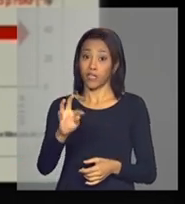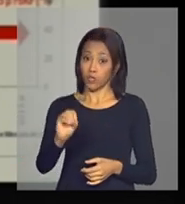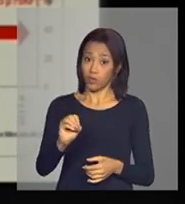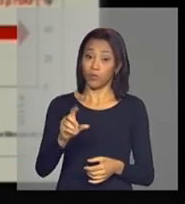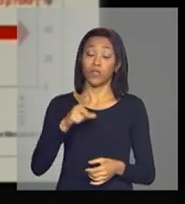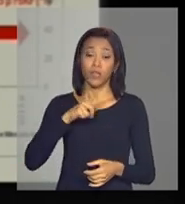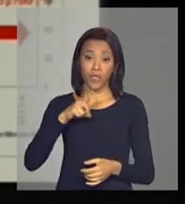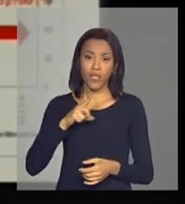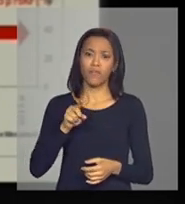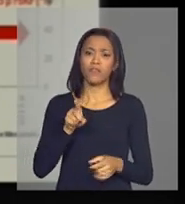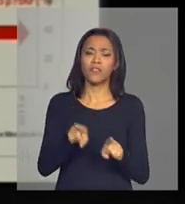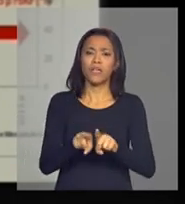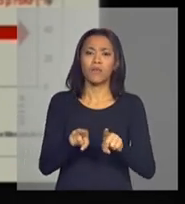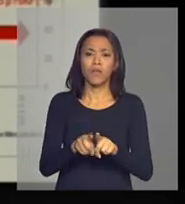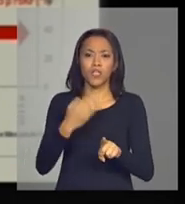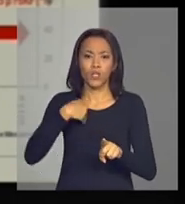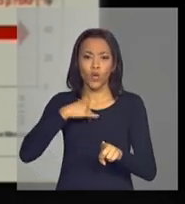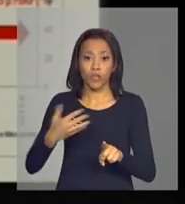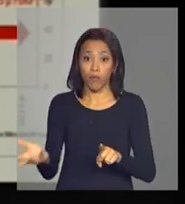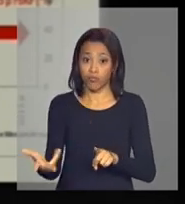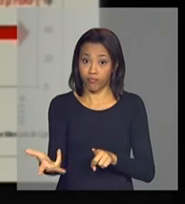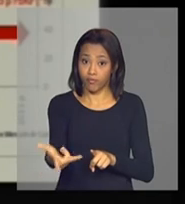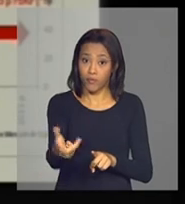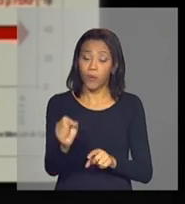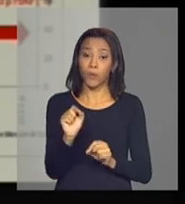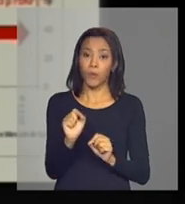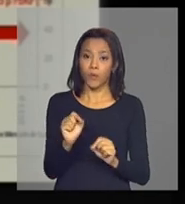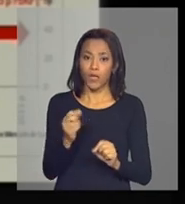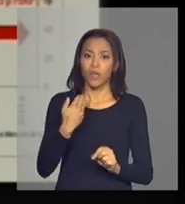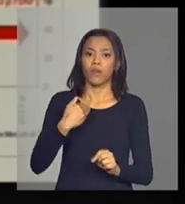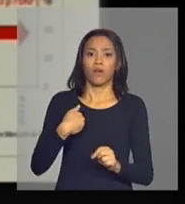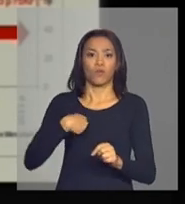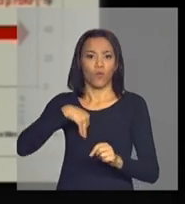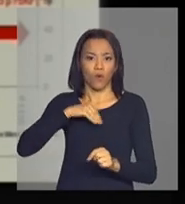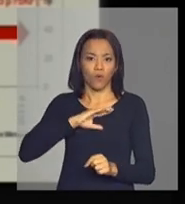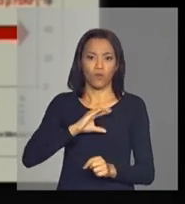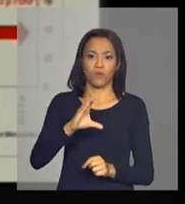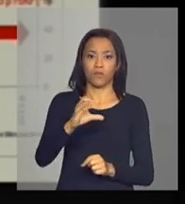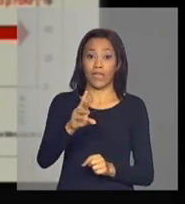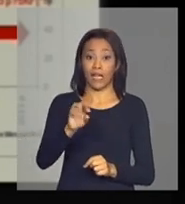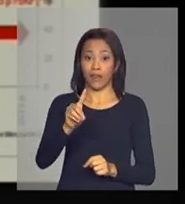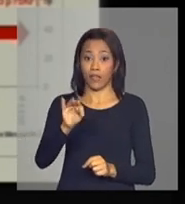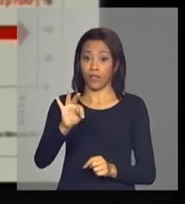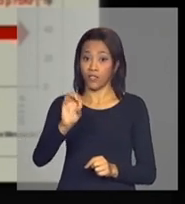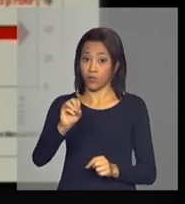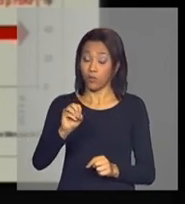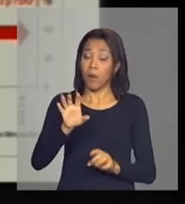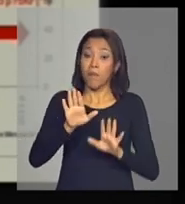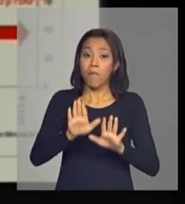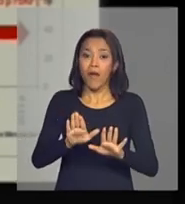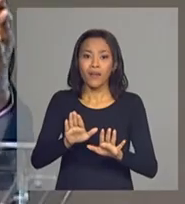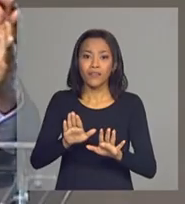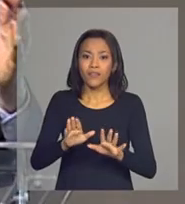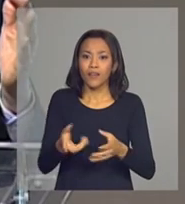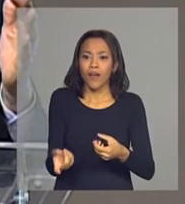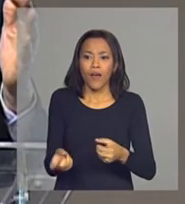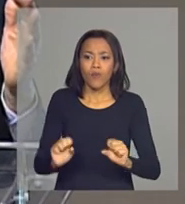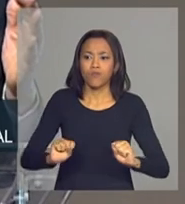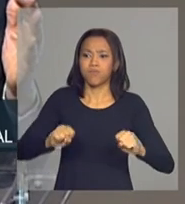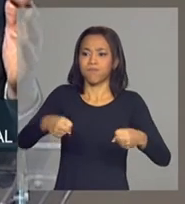em que nós estávamos acelerando os nossos créditos mas o investimento ainda não reagia